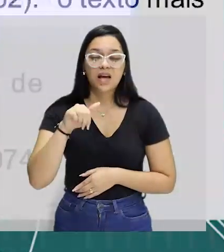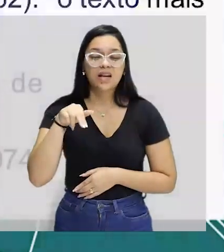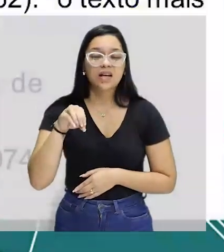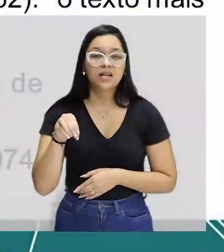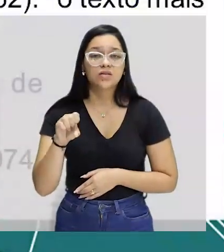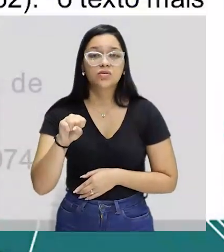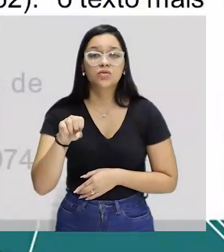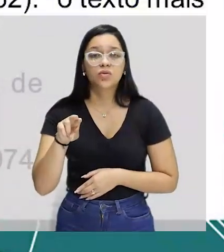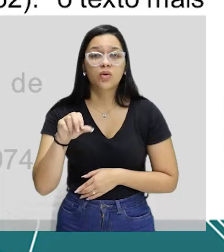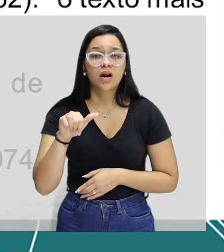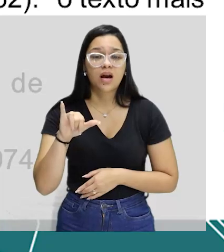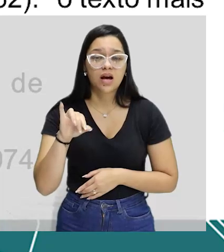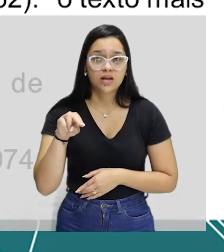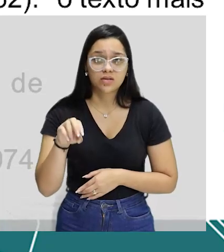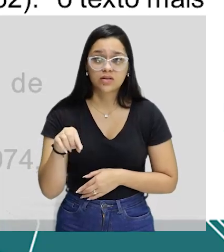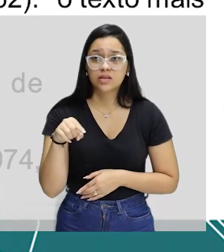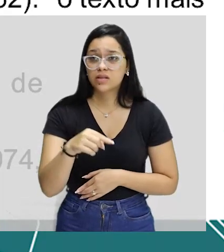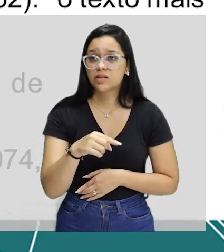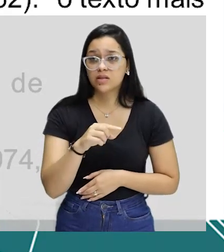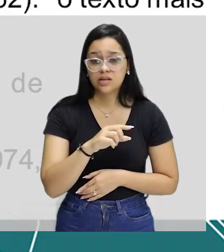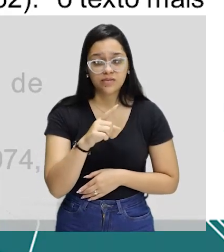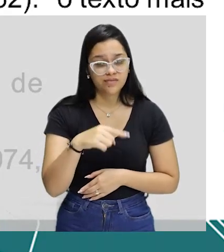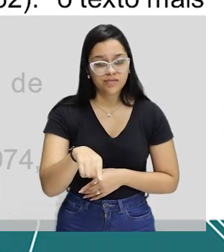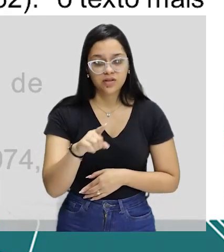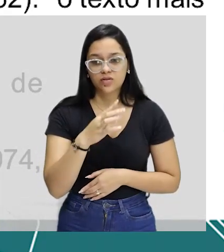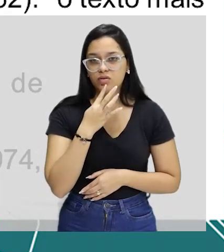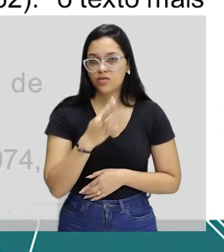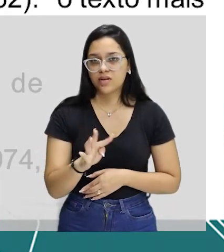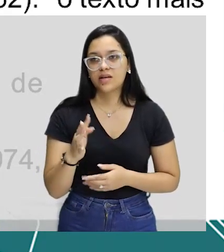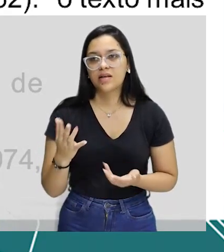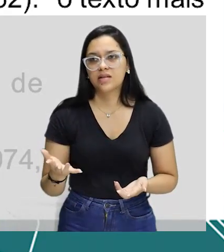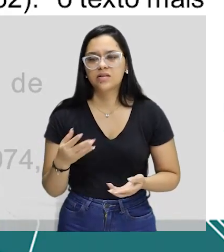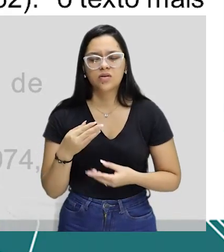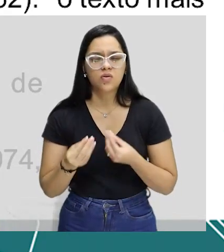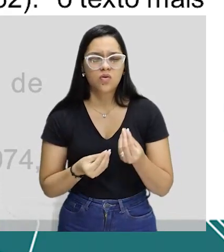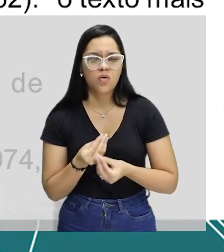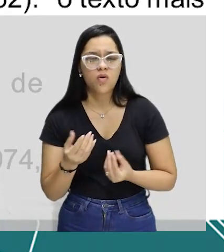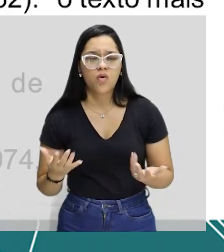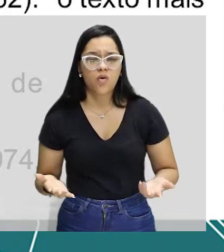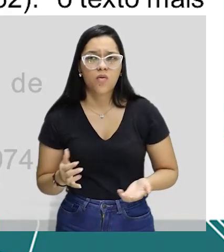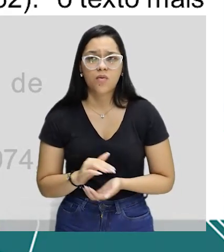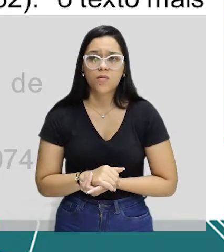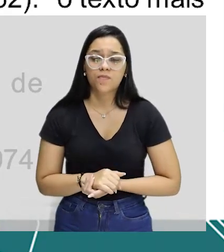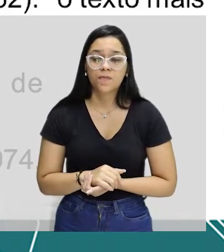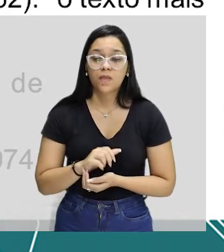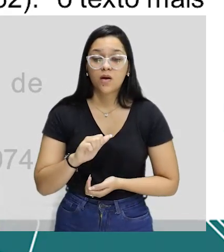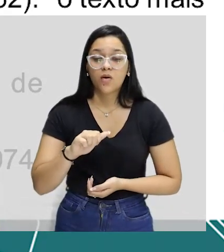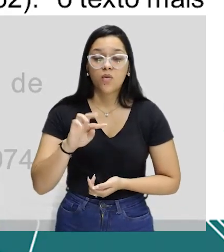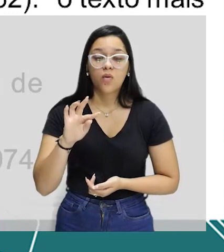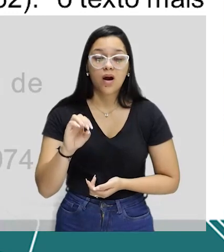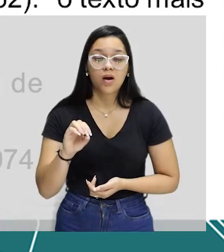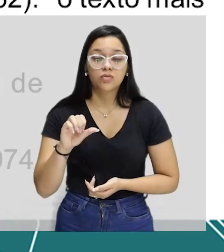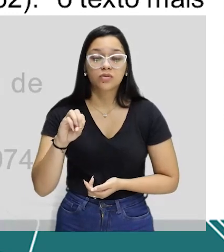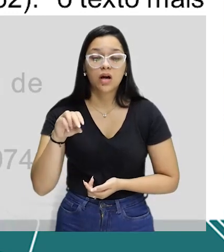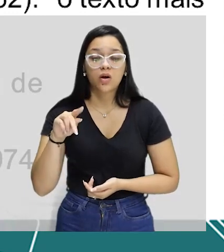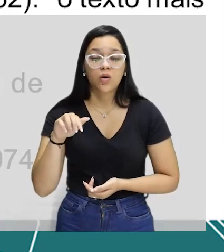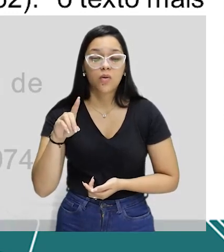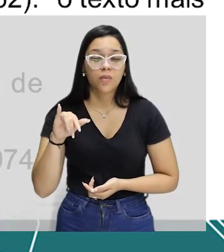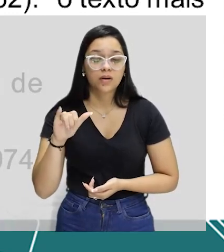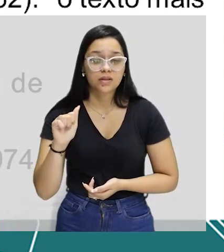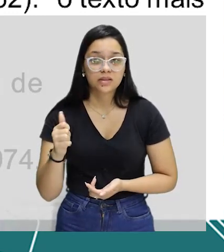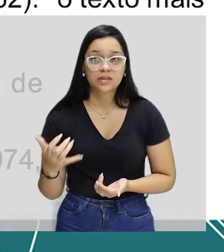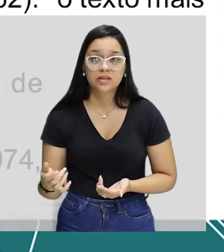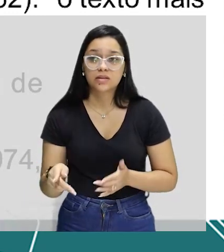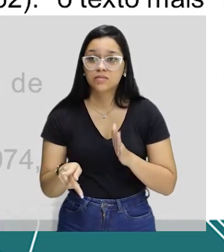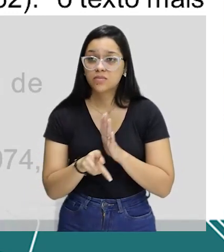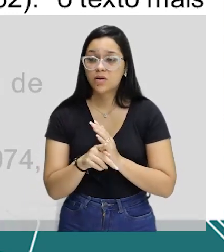Suassuna. Bom, esse nome aqui é conhecido de vocês, não tem para onde correr. Como assim, professor? O Alto da Compadecida é o marco